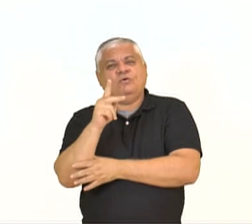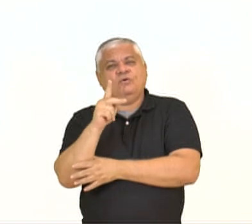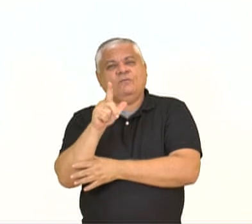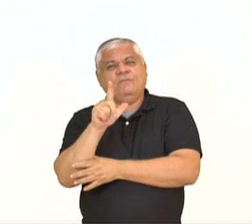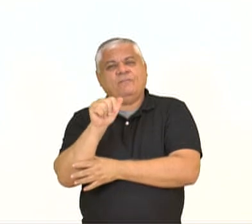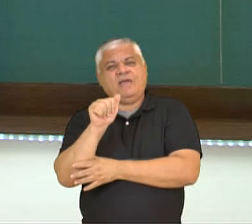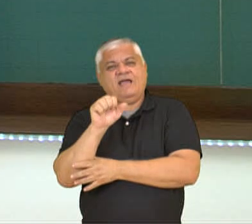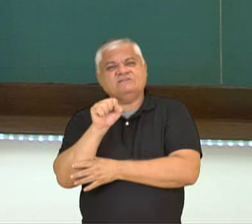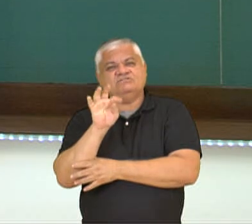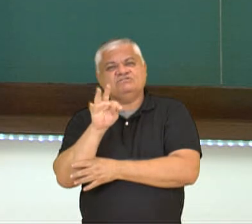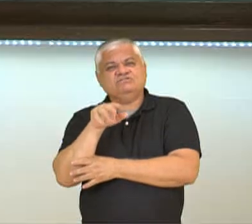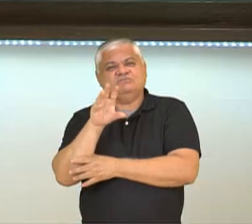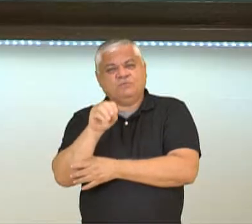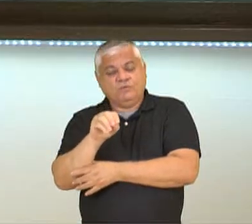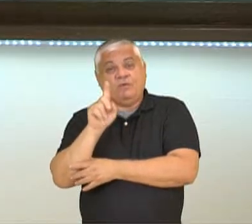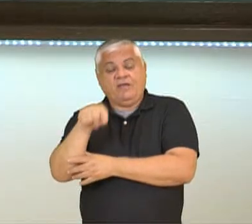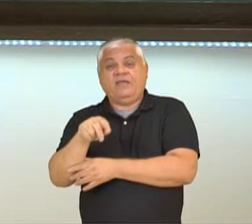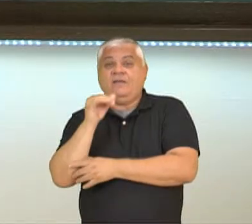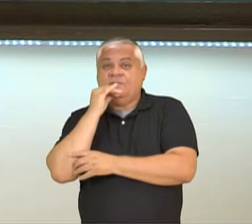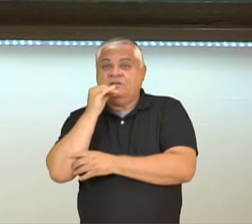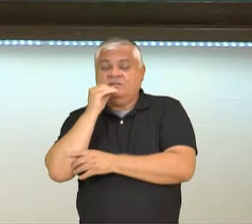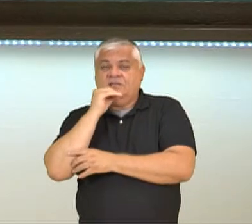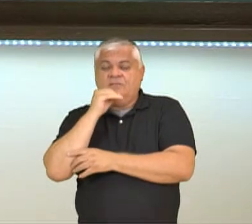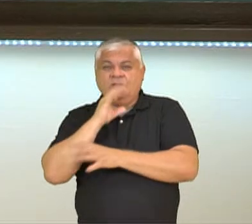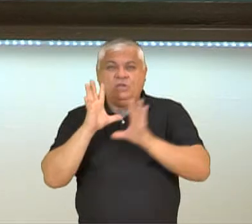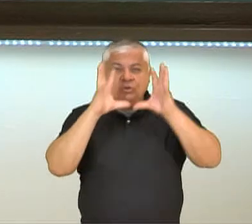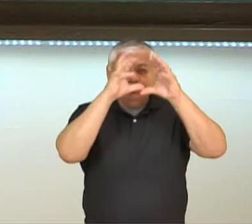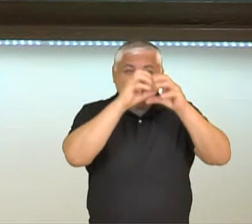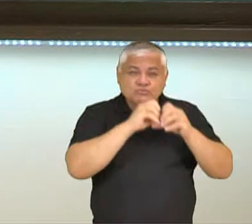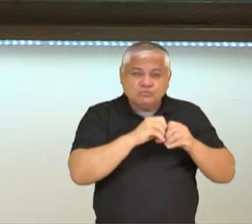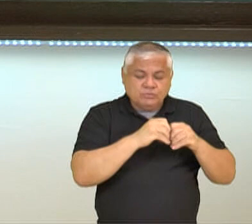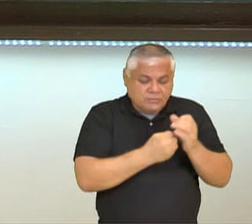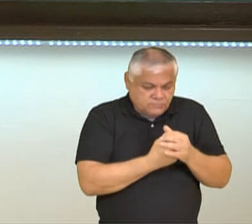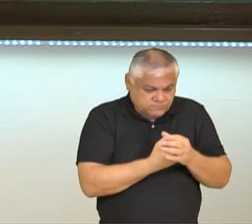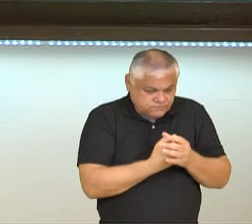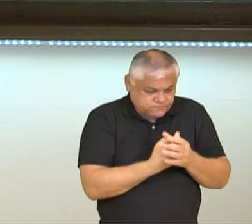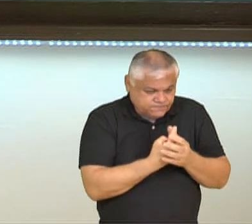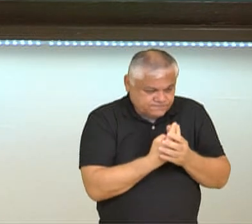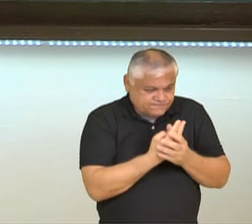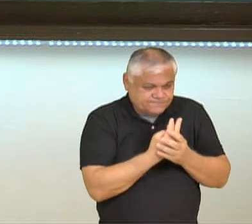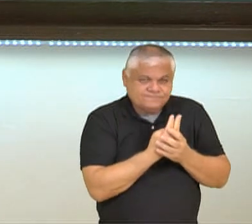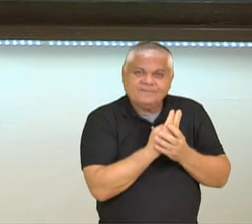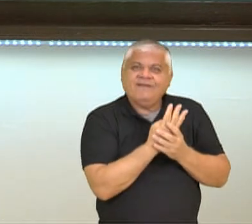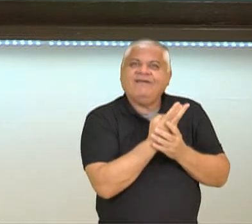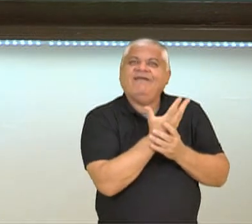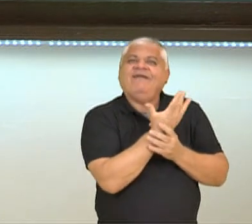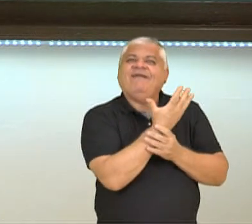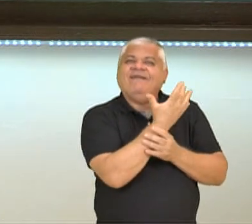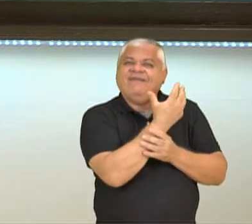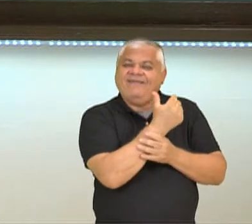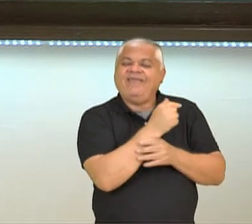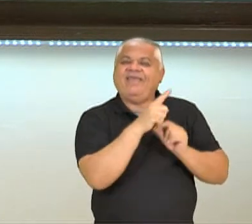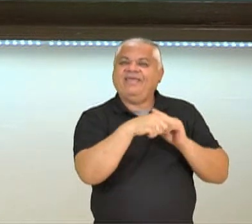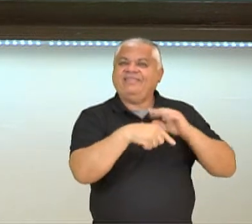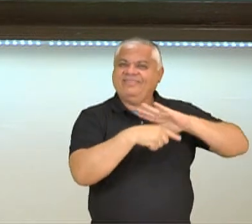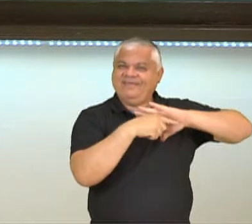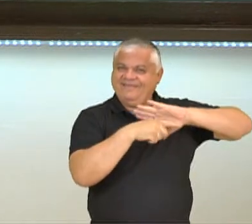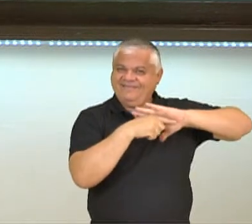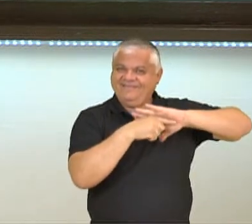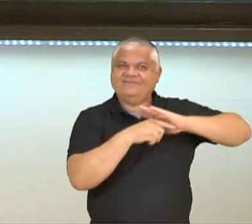Quando essa semente germina na ausência da luz, então, nós chamamos de fotoblastismo negativo.